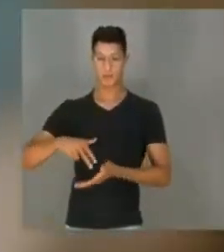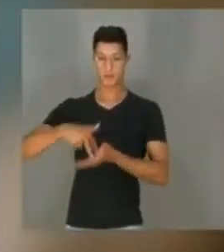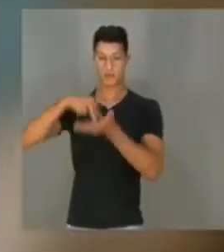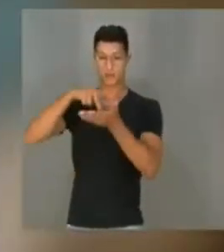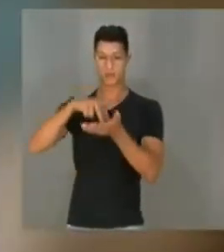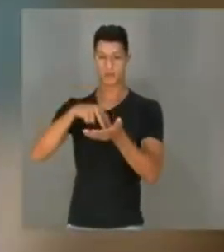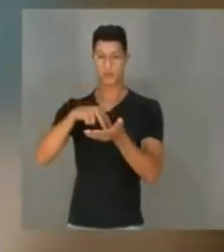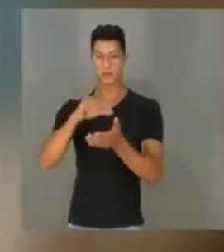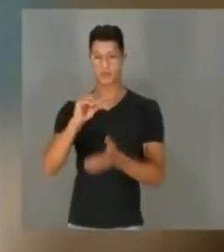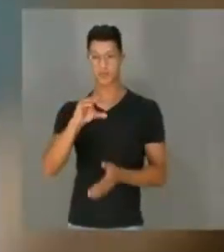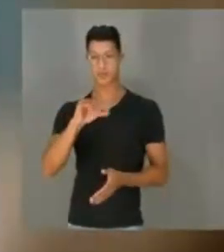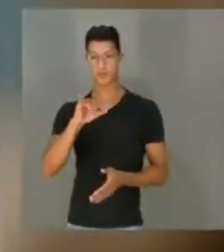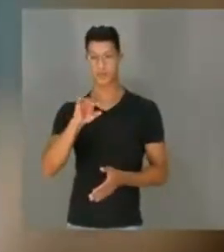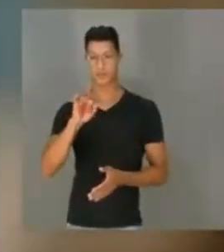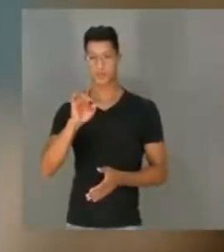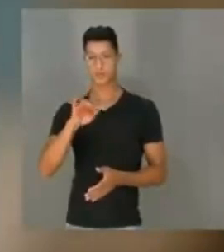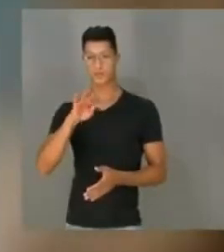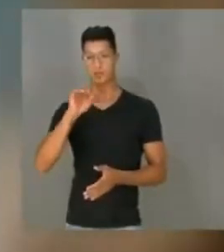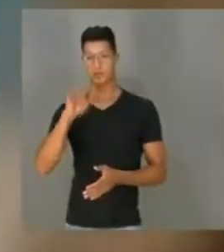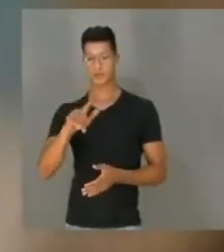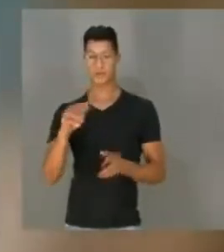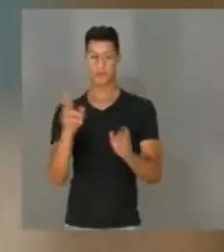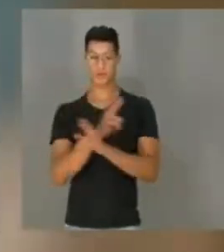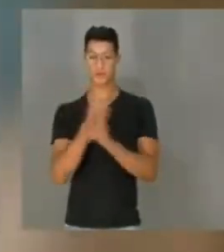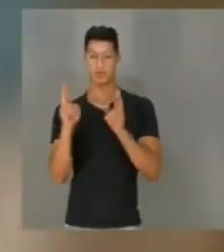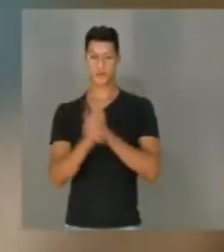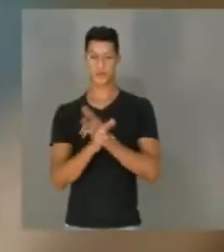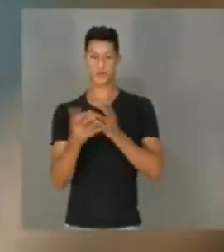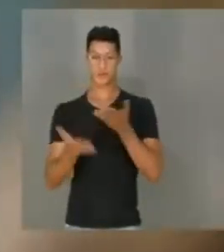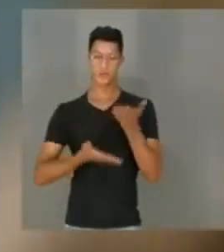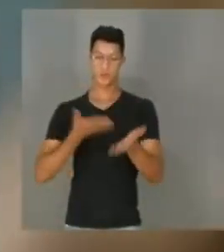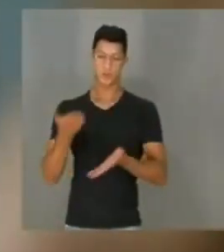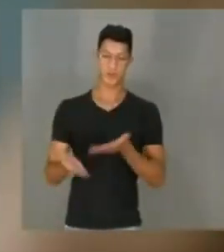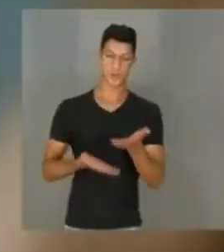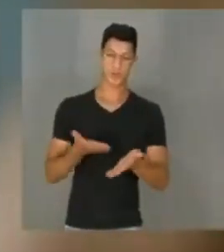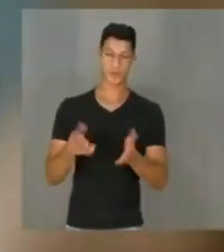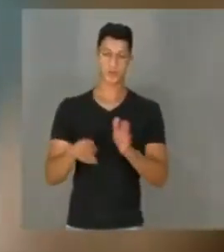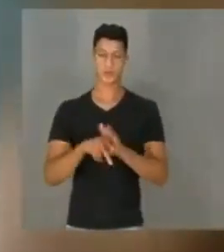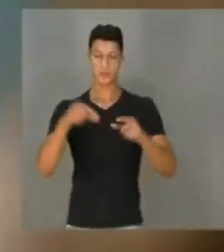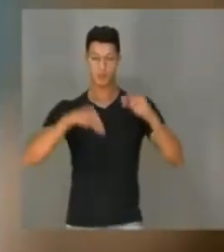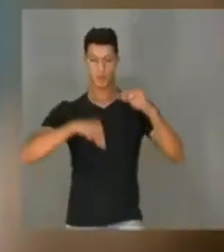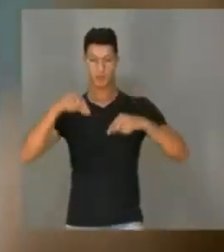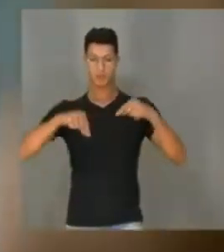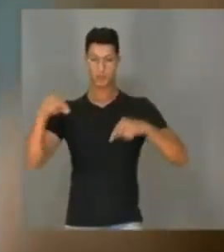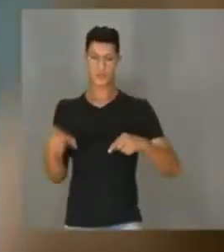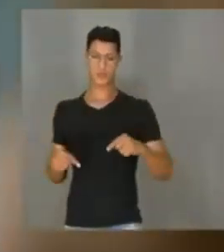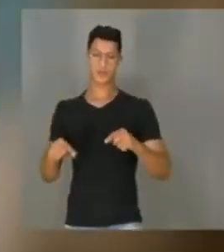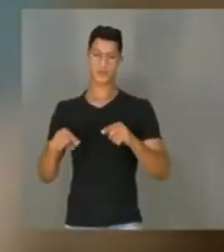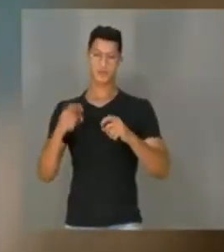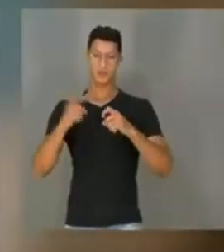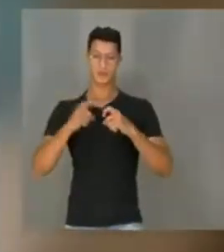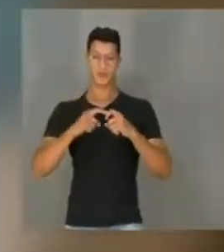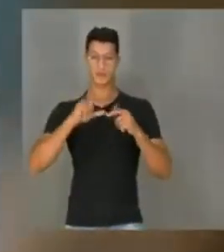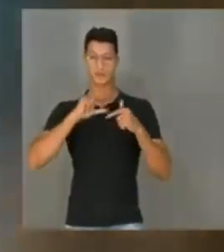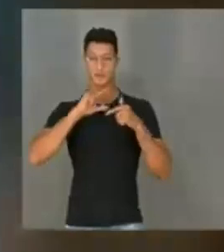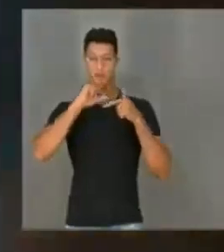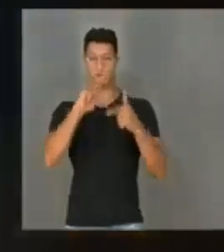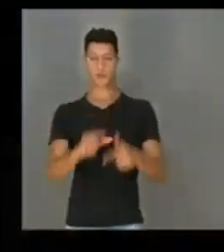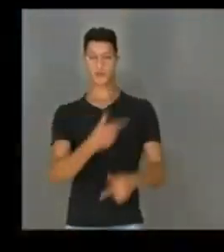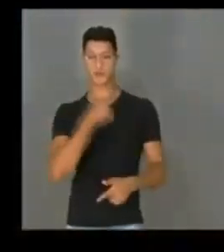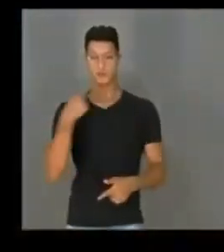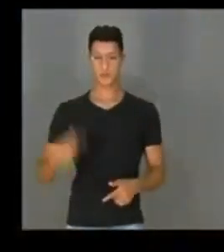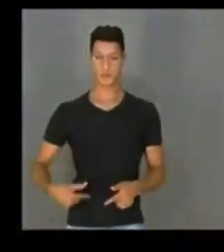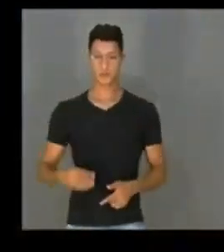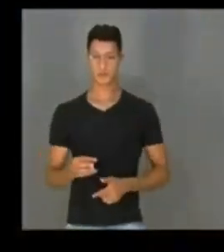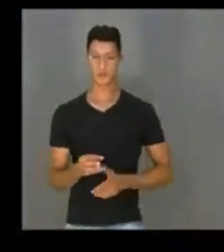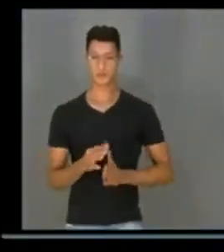ocidentais e em relação aos serviços de acupuntura em medicina tradicional chinesa.